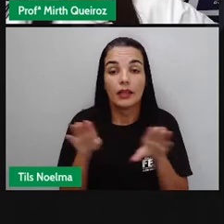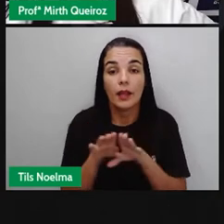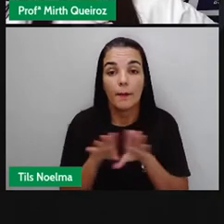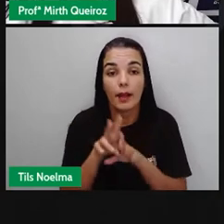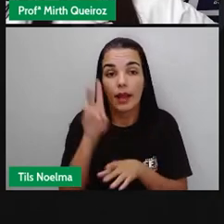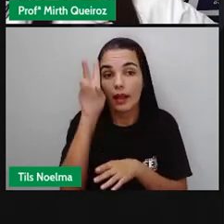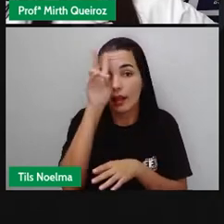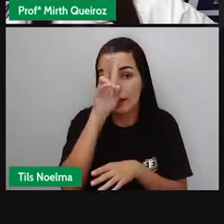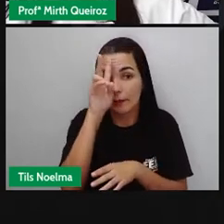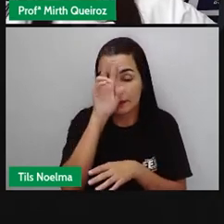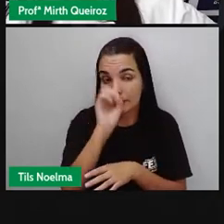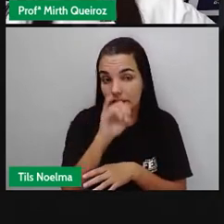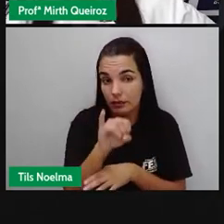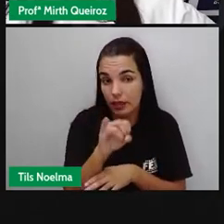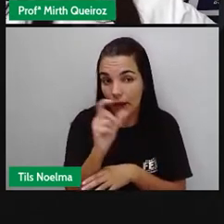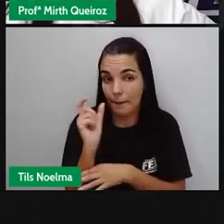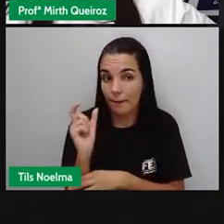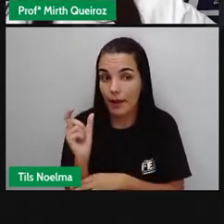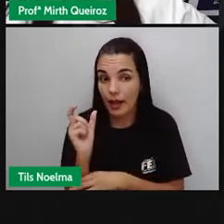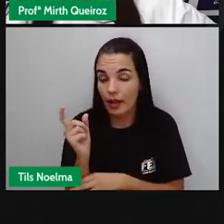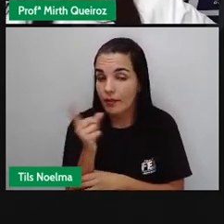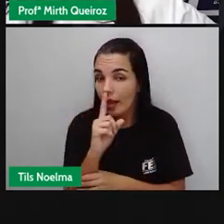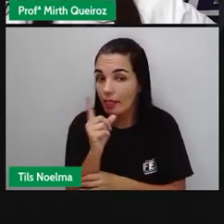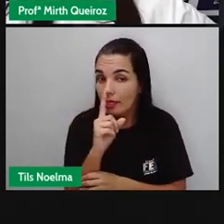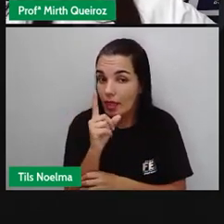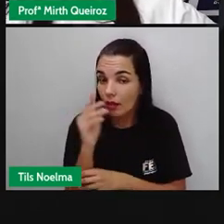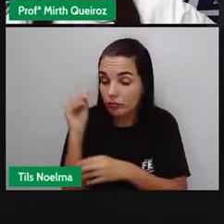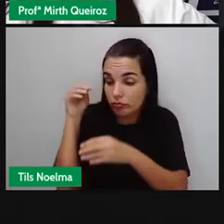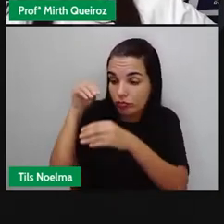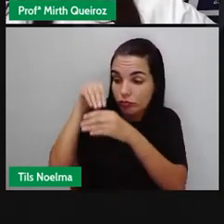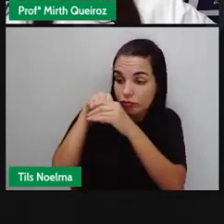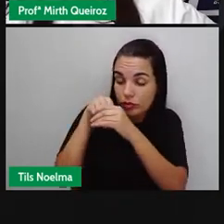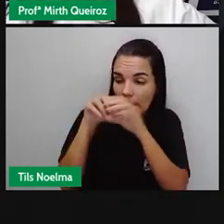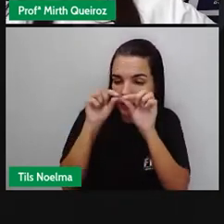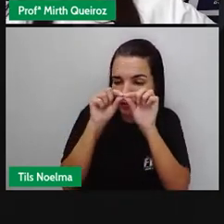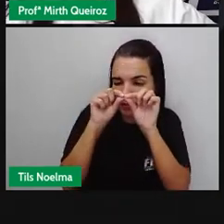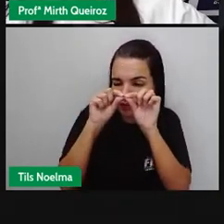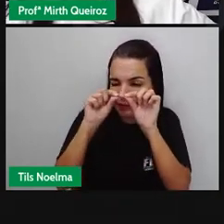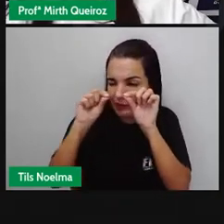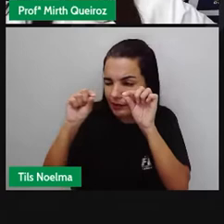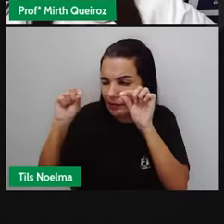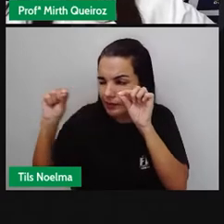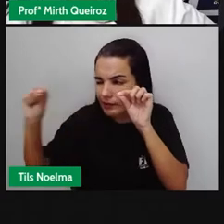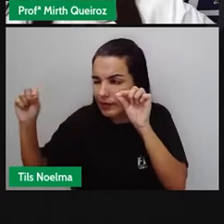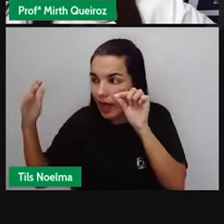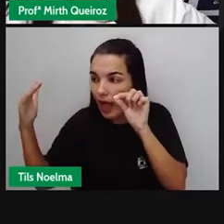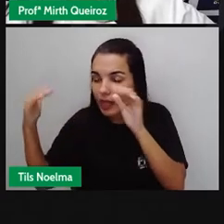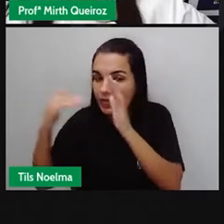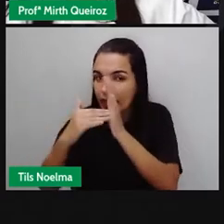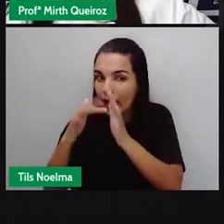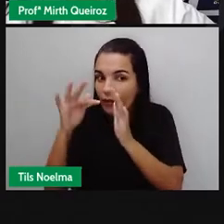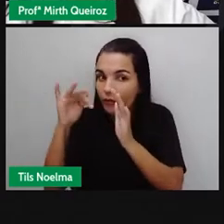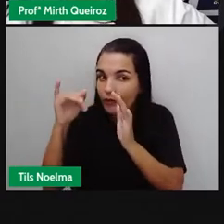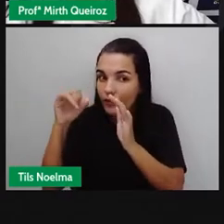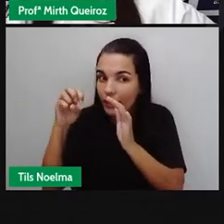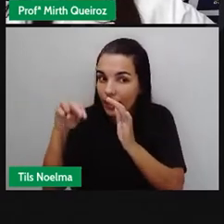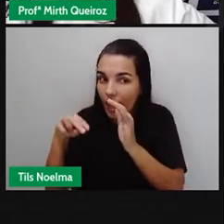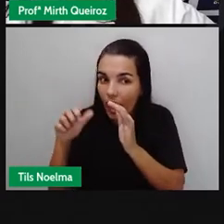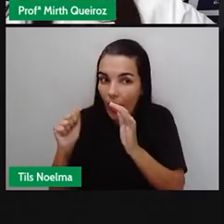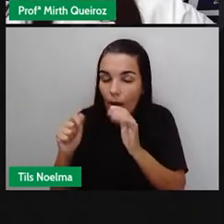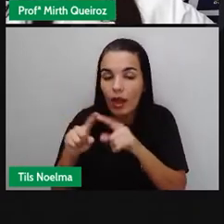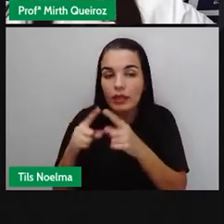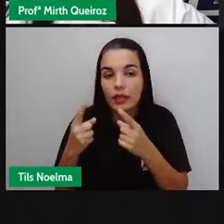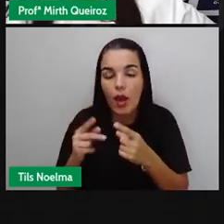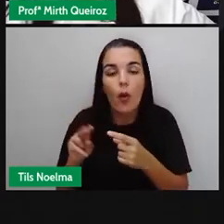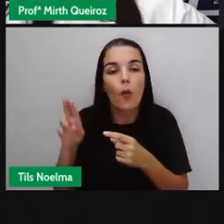mesmo quando a palavra, ela não couber ali todinha ali, naquele espaço, vocês devem utilizar,